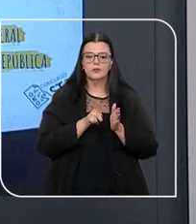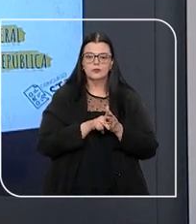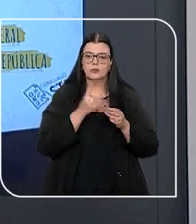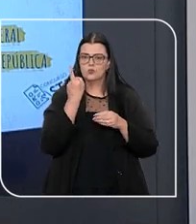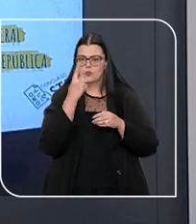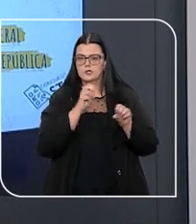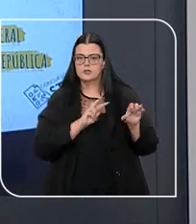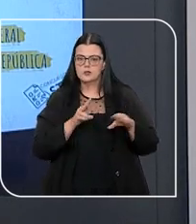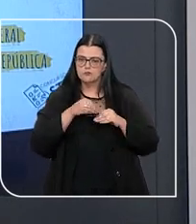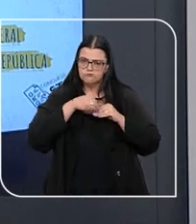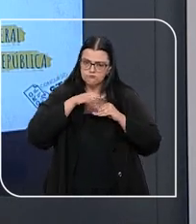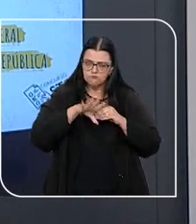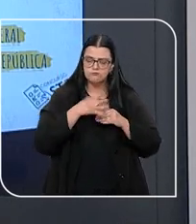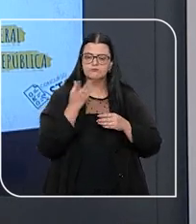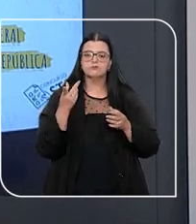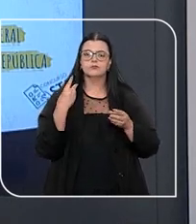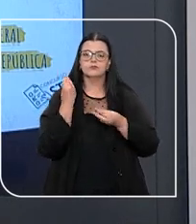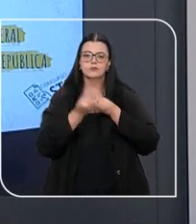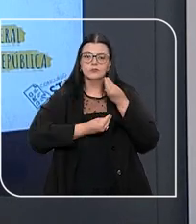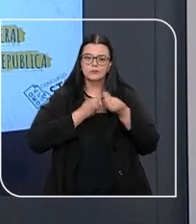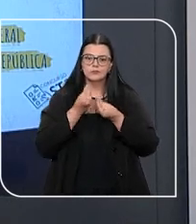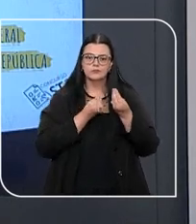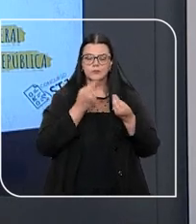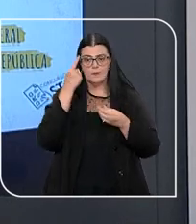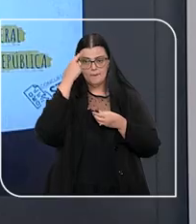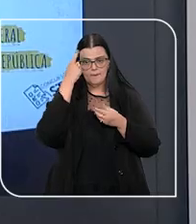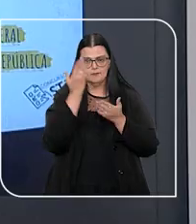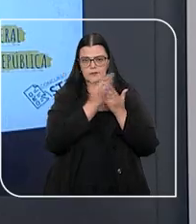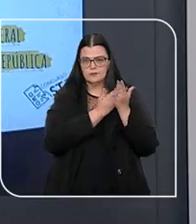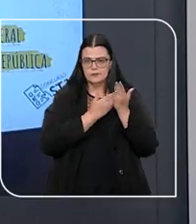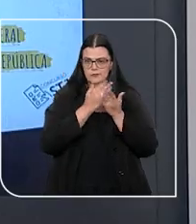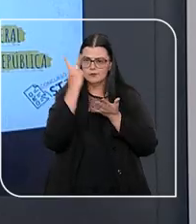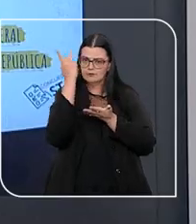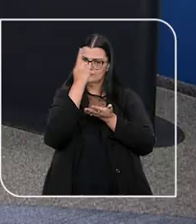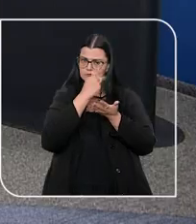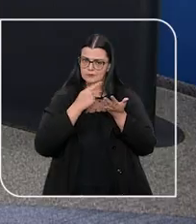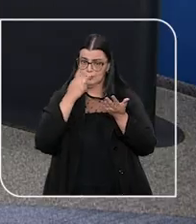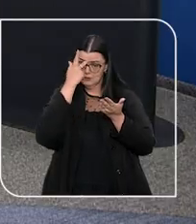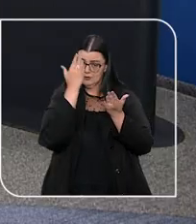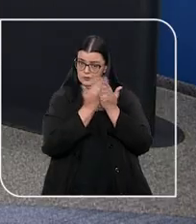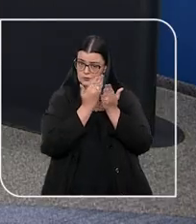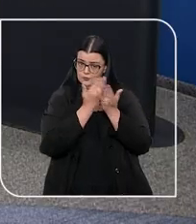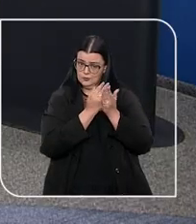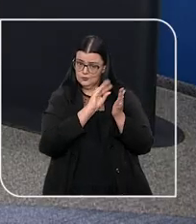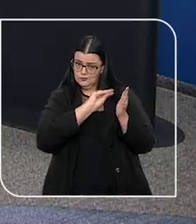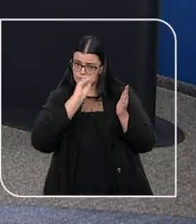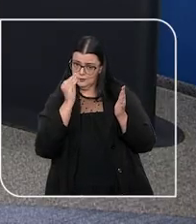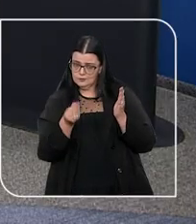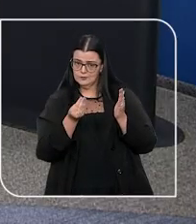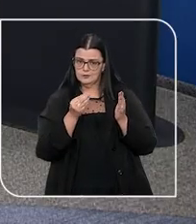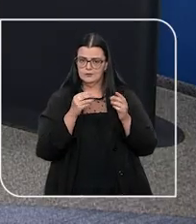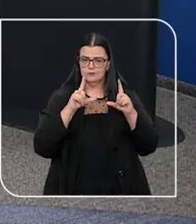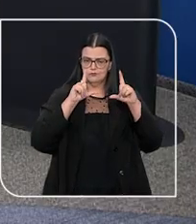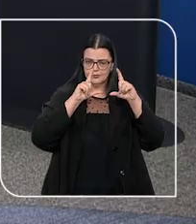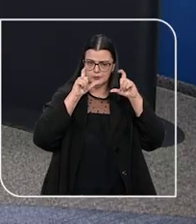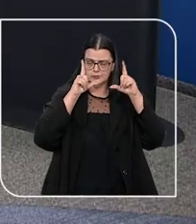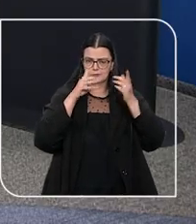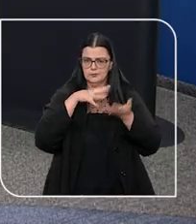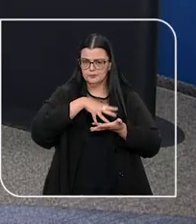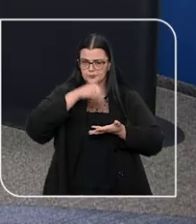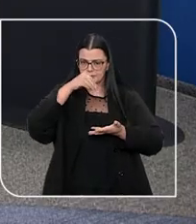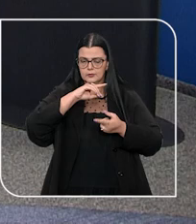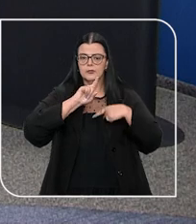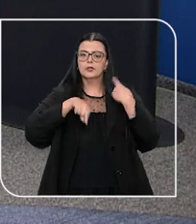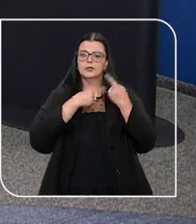semana, trazendo essas dicas nessa pegada de mapa mental, de um jeito que quem estiver estudando possa printar o conteúdo para